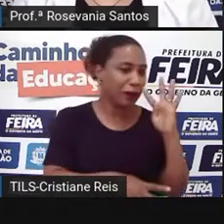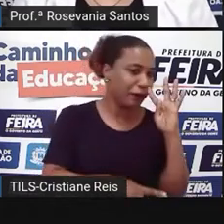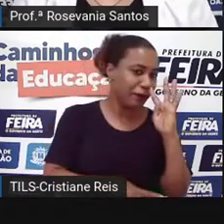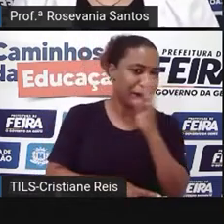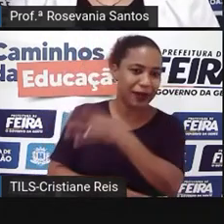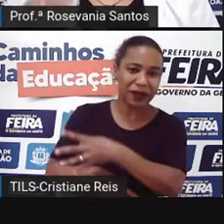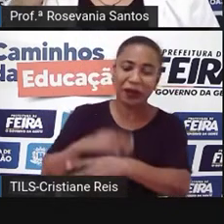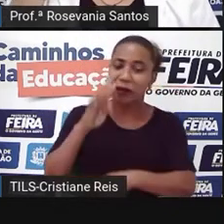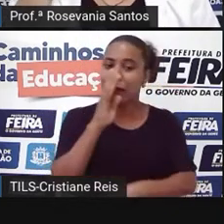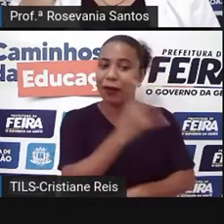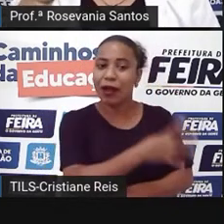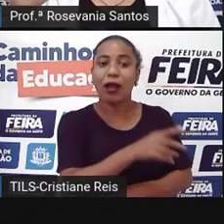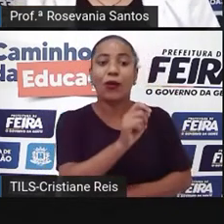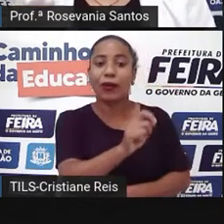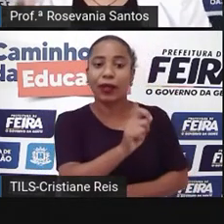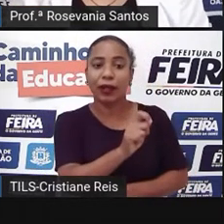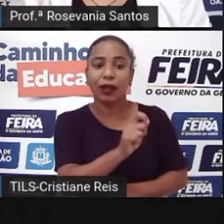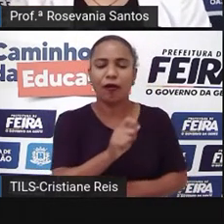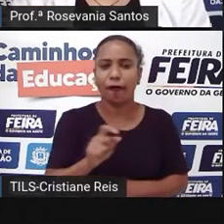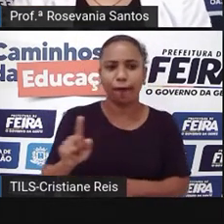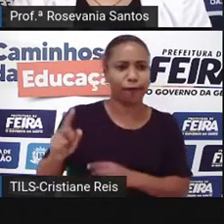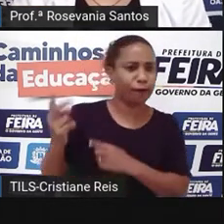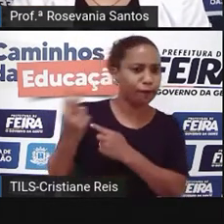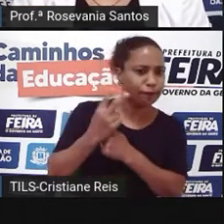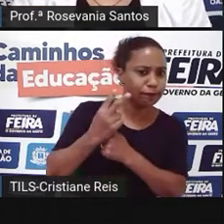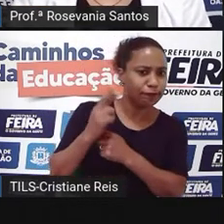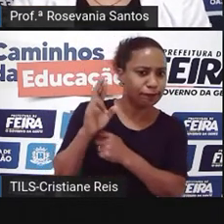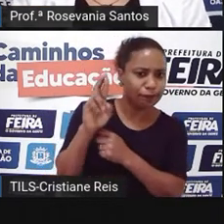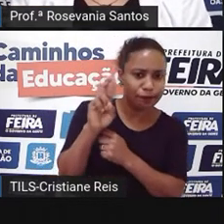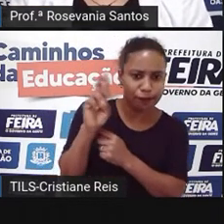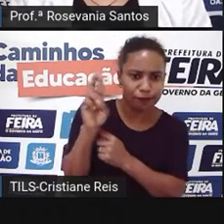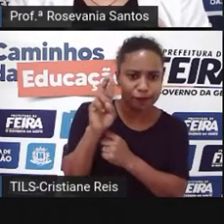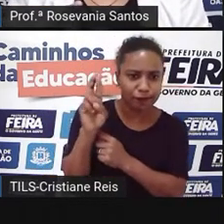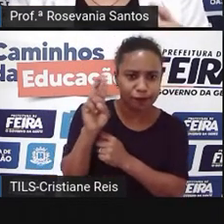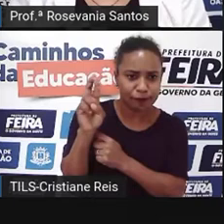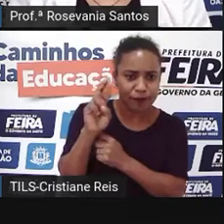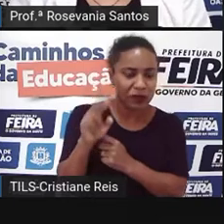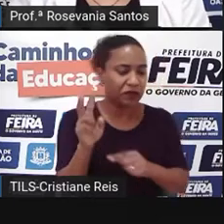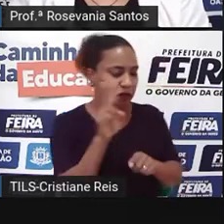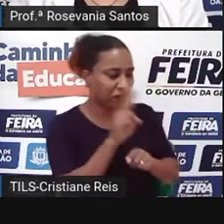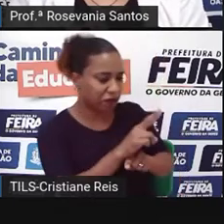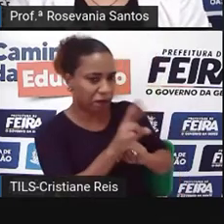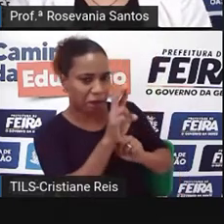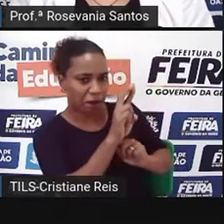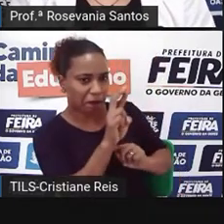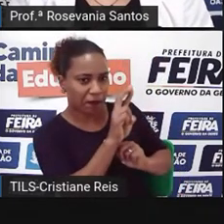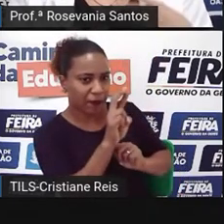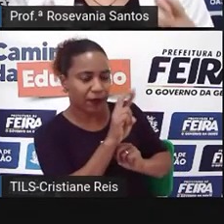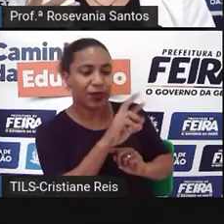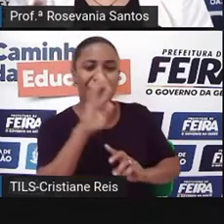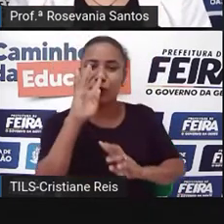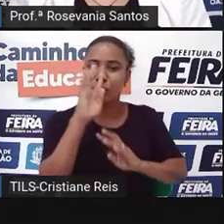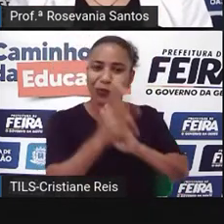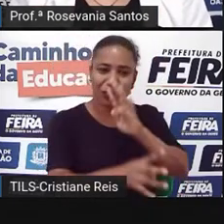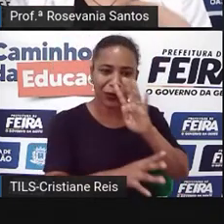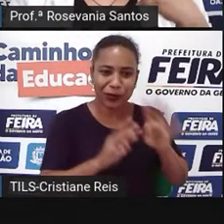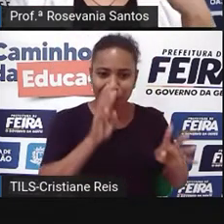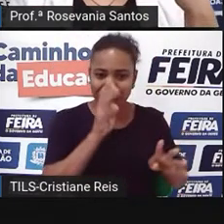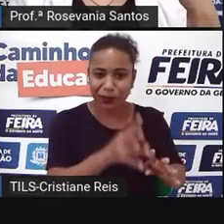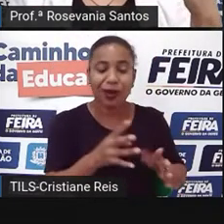vocês conseguiram acompanhar nesse momento da pandemia, essa questão aí, né? Dessas acusações, dessas